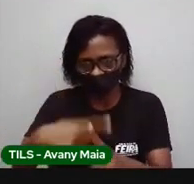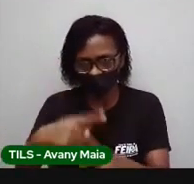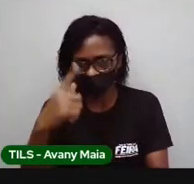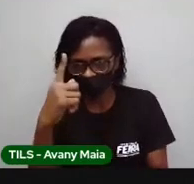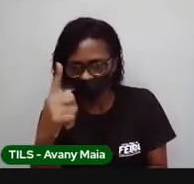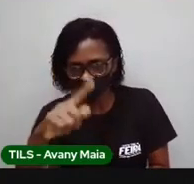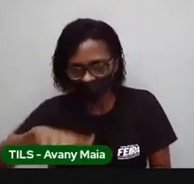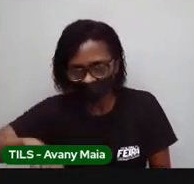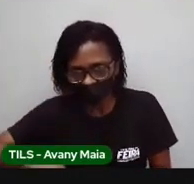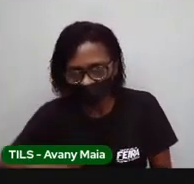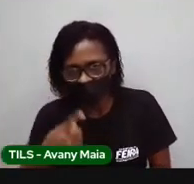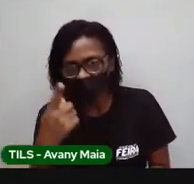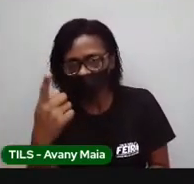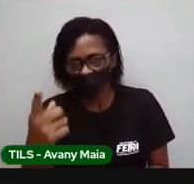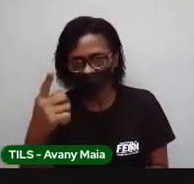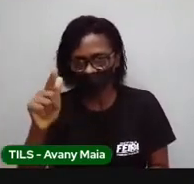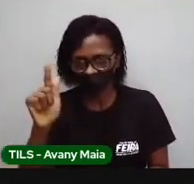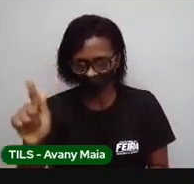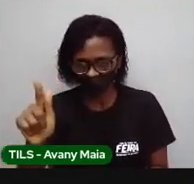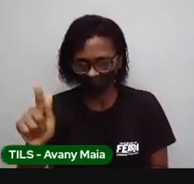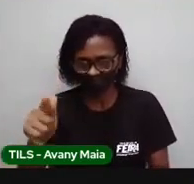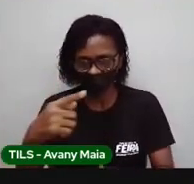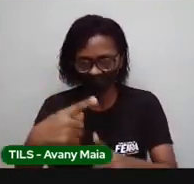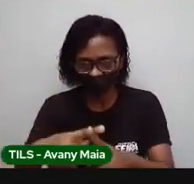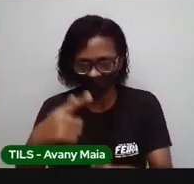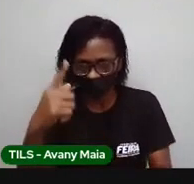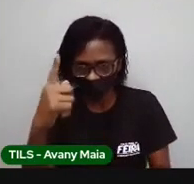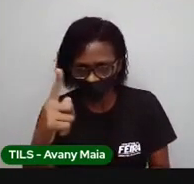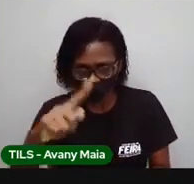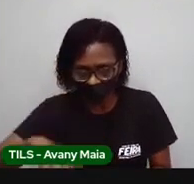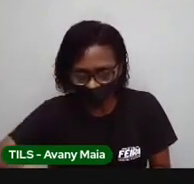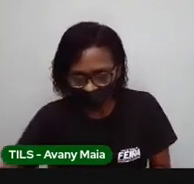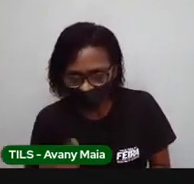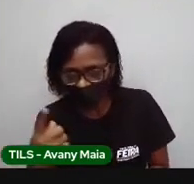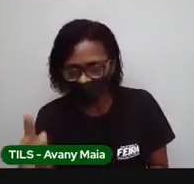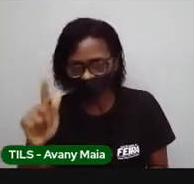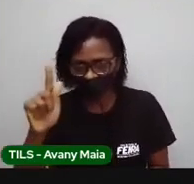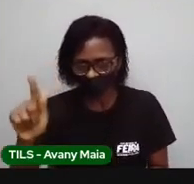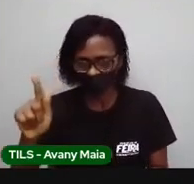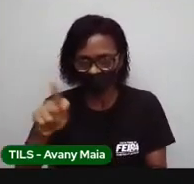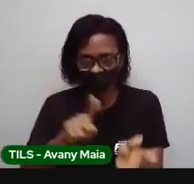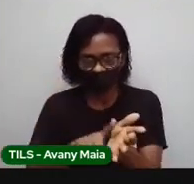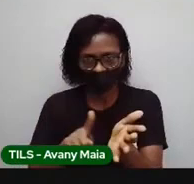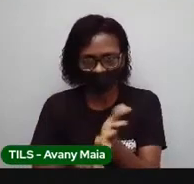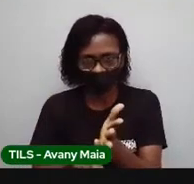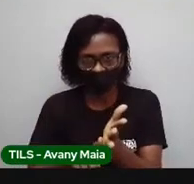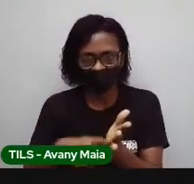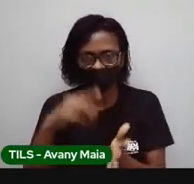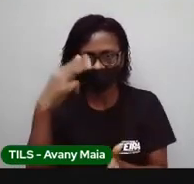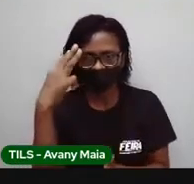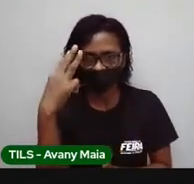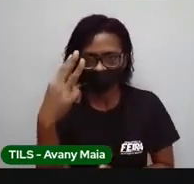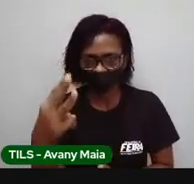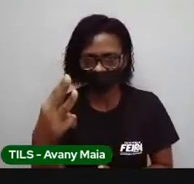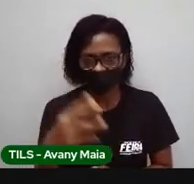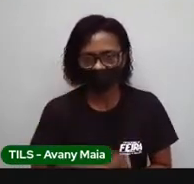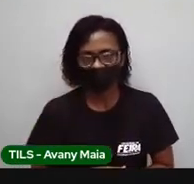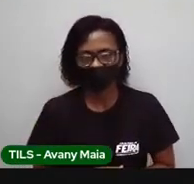Eu posso pegar três mil gramas e dividir em três de mil gramas. Foi isso que eu fiz.